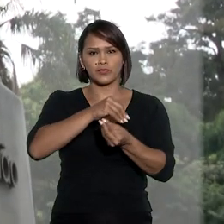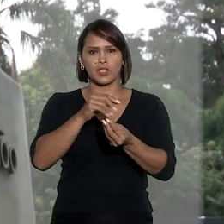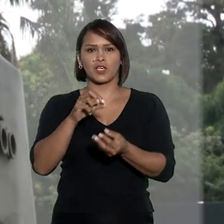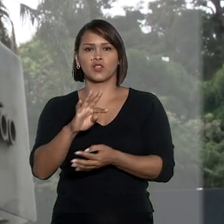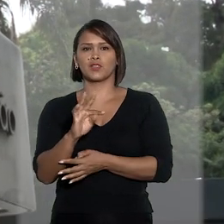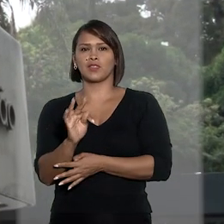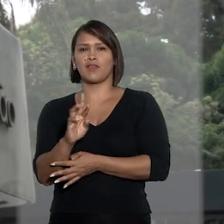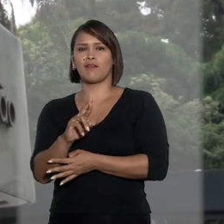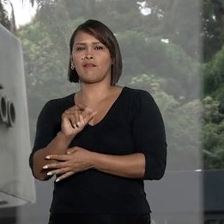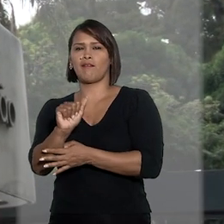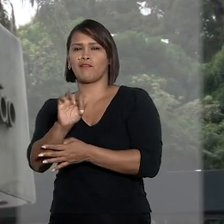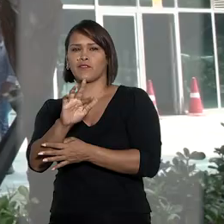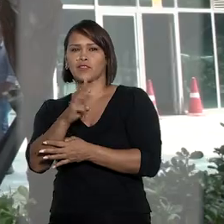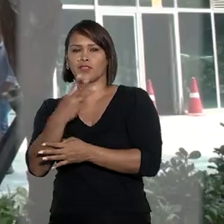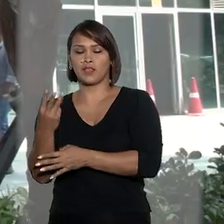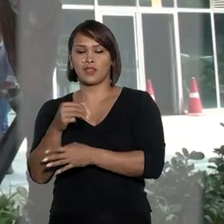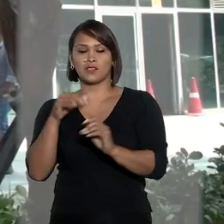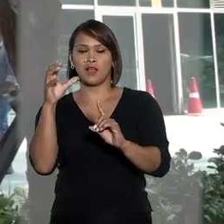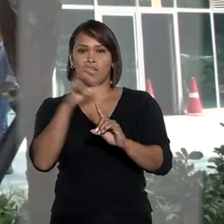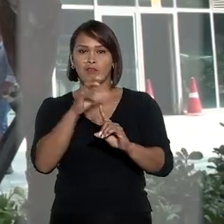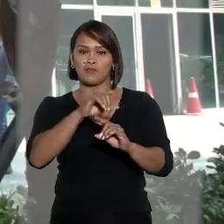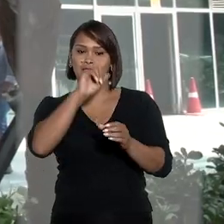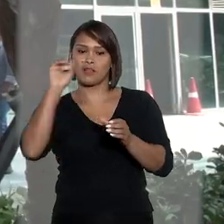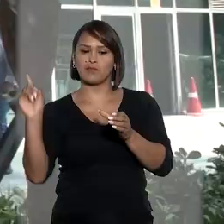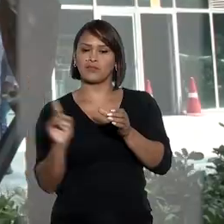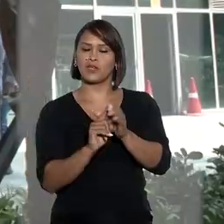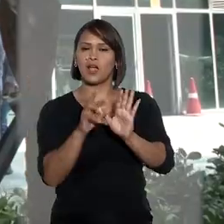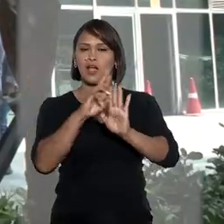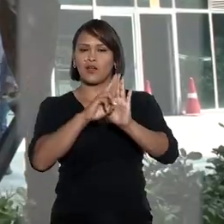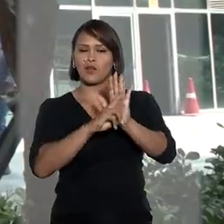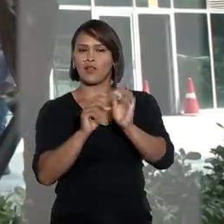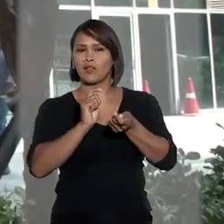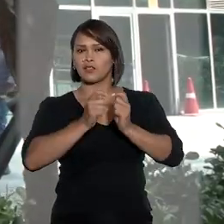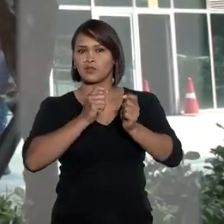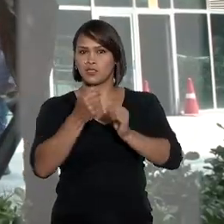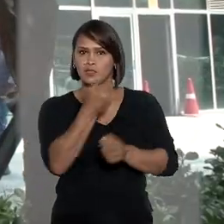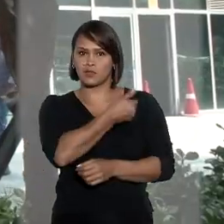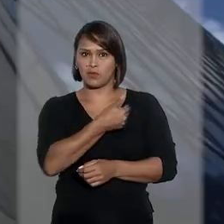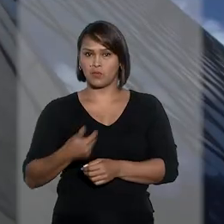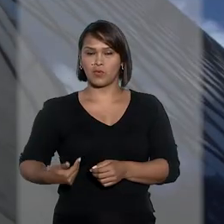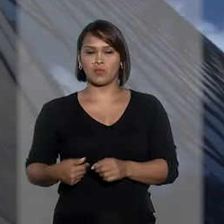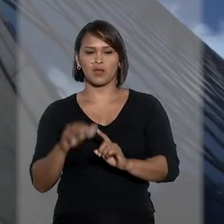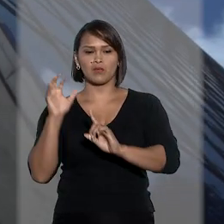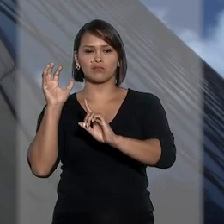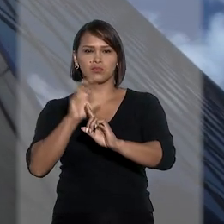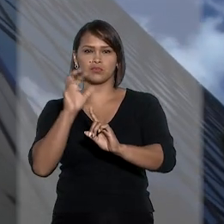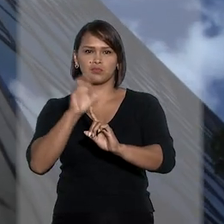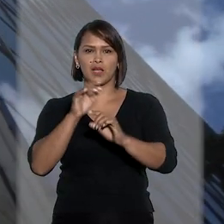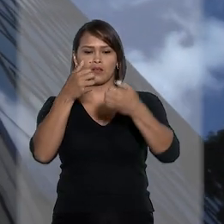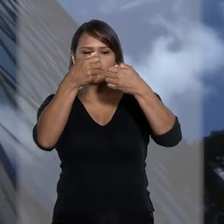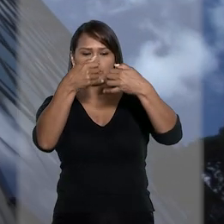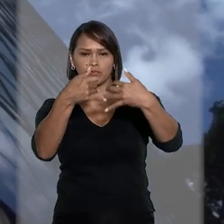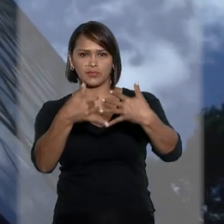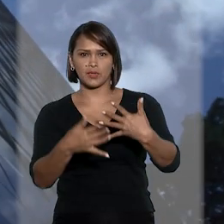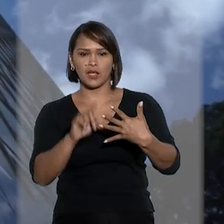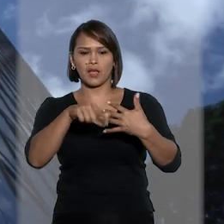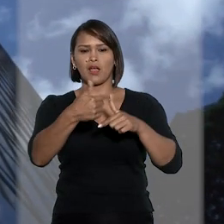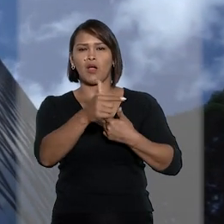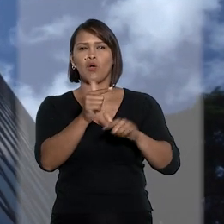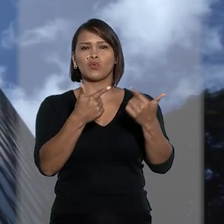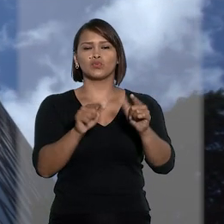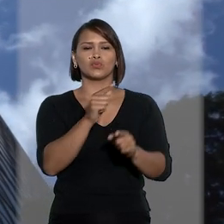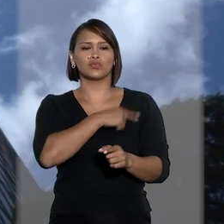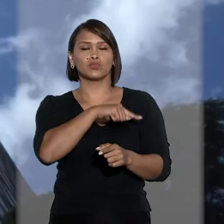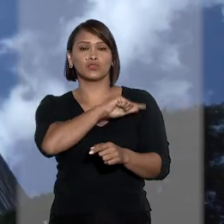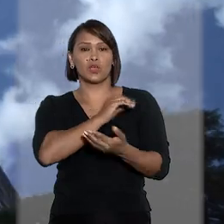decisão do TRF3 afetaria a autonomia regulatória da administração pública com impacto cascata com relação aos